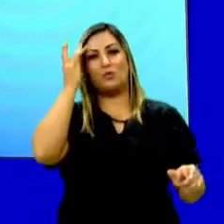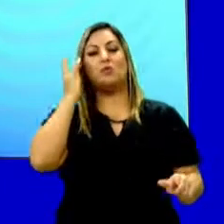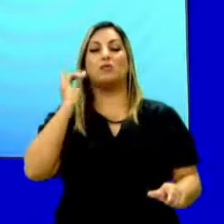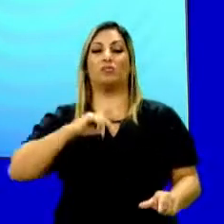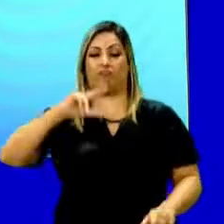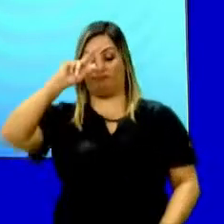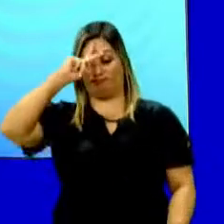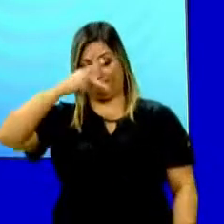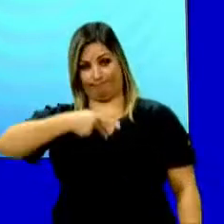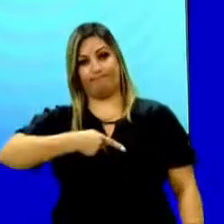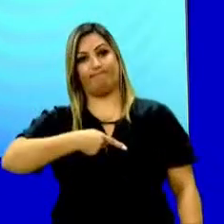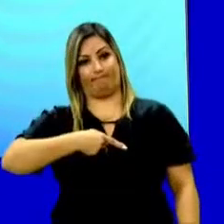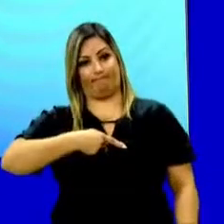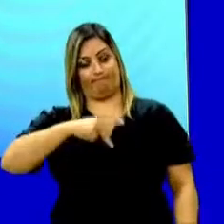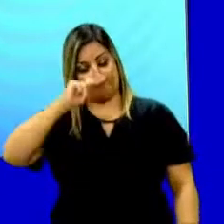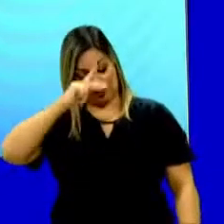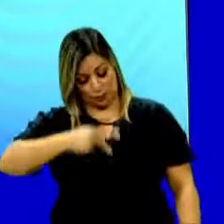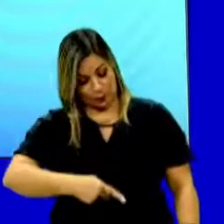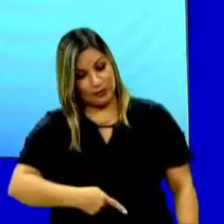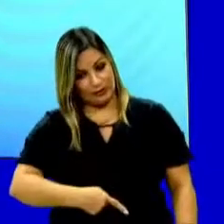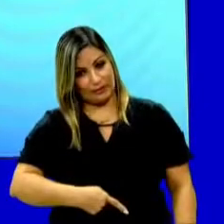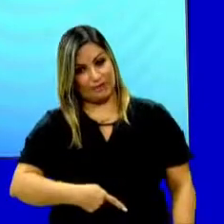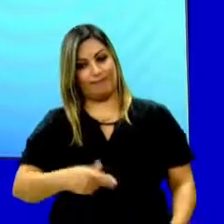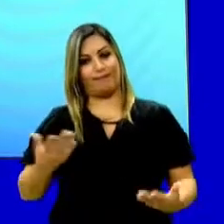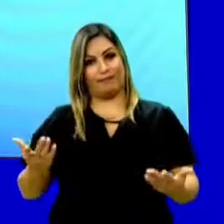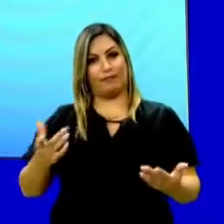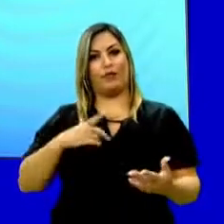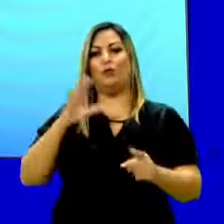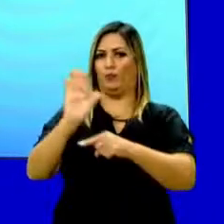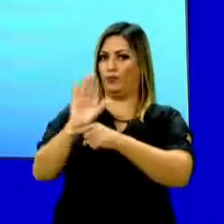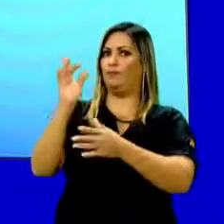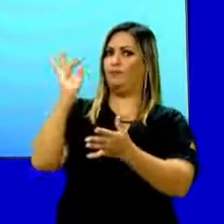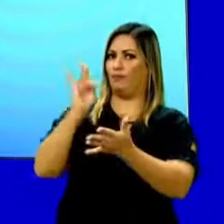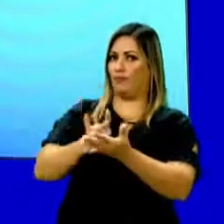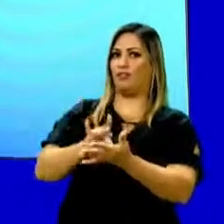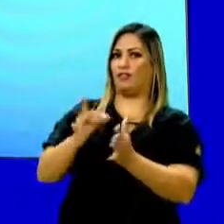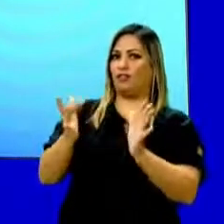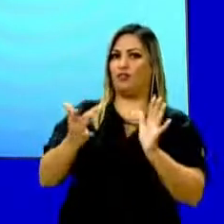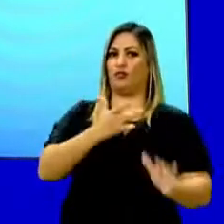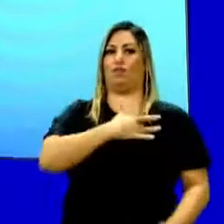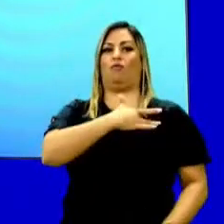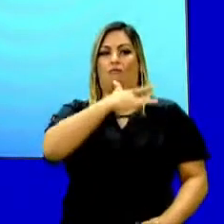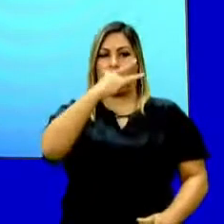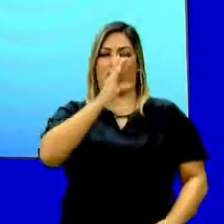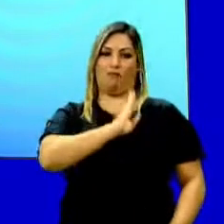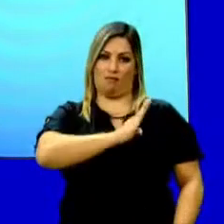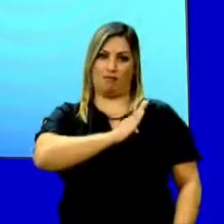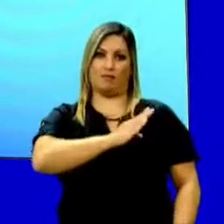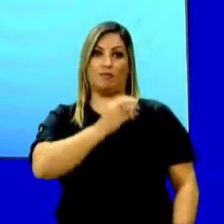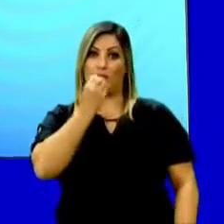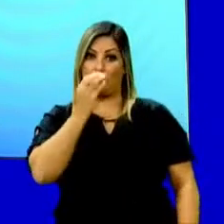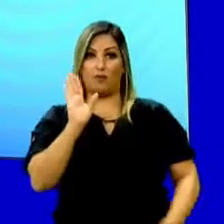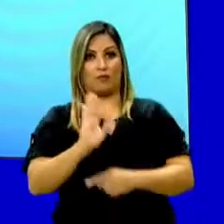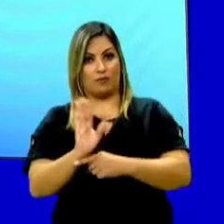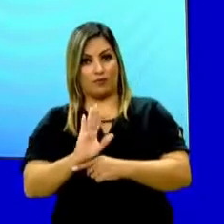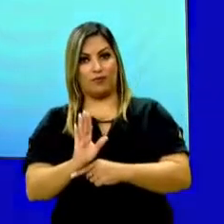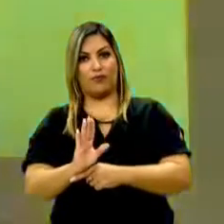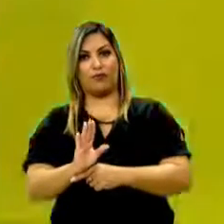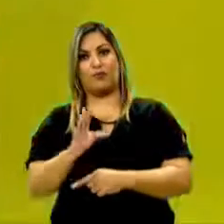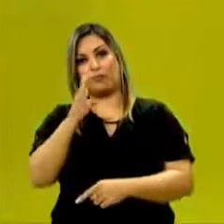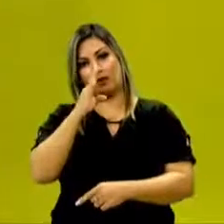pensamos em nosso próprio umbigo, o filme toca realmente o coração. Um bom filme para